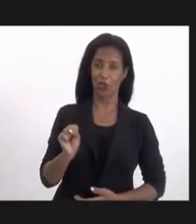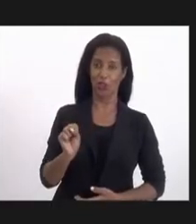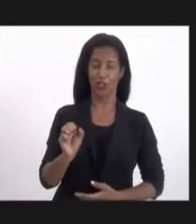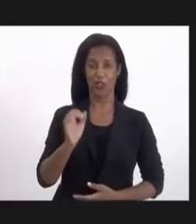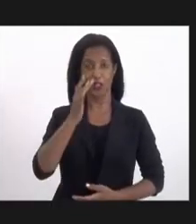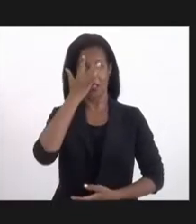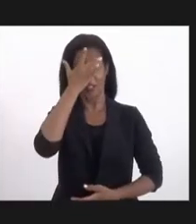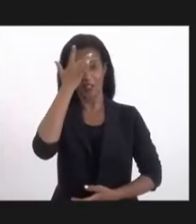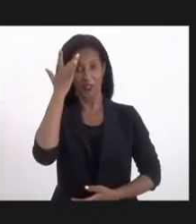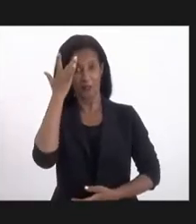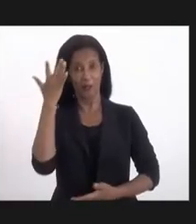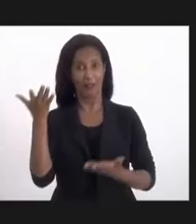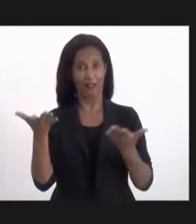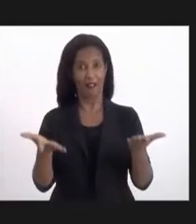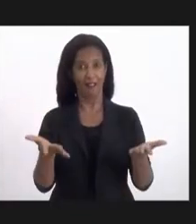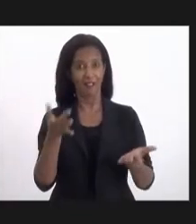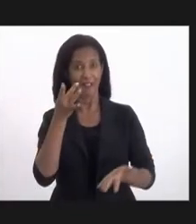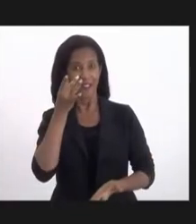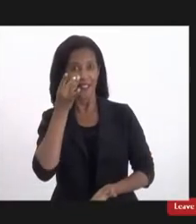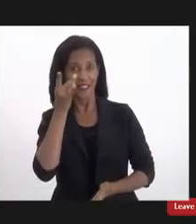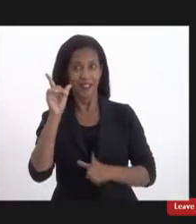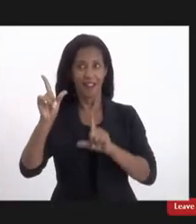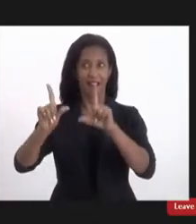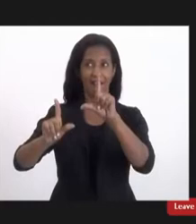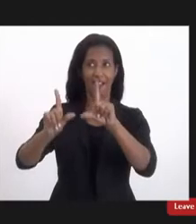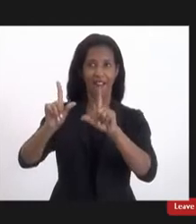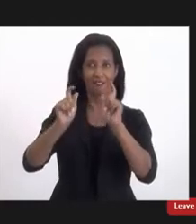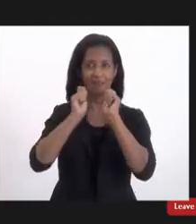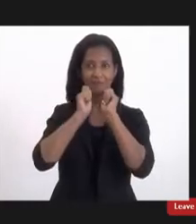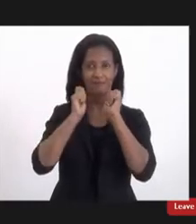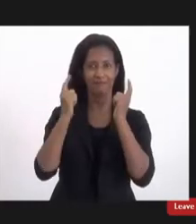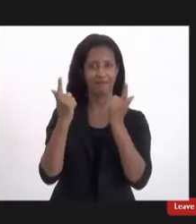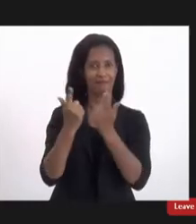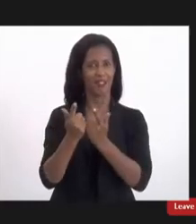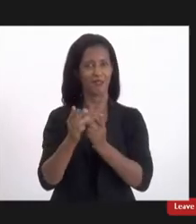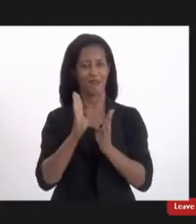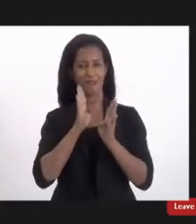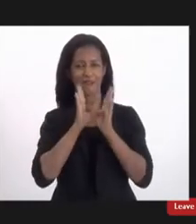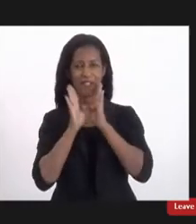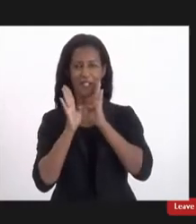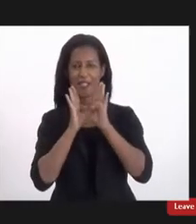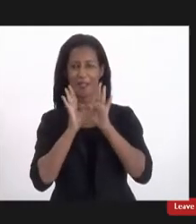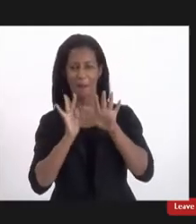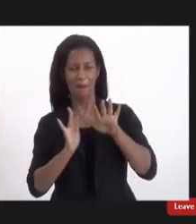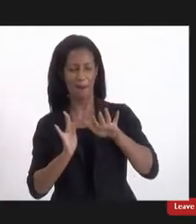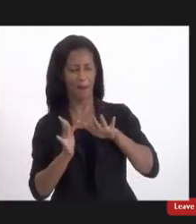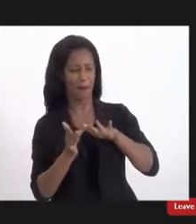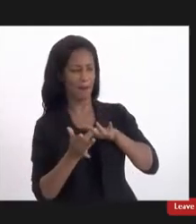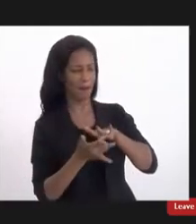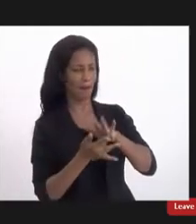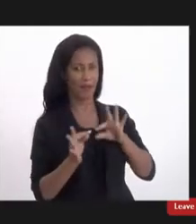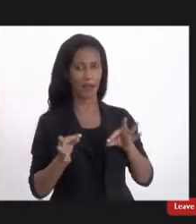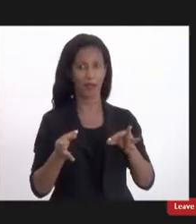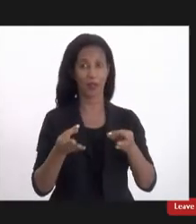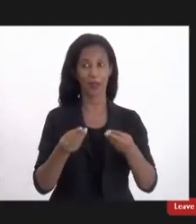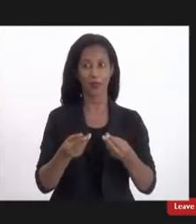que estão nos assistindo pela TV Alerj, pelo Facebook, pelas redes sociais.